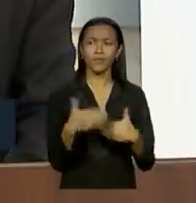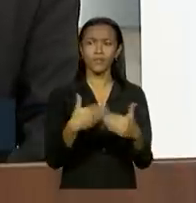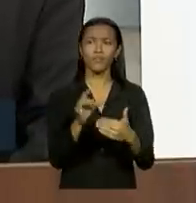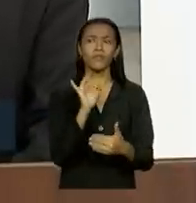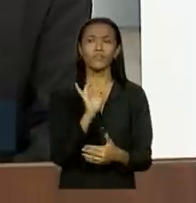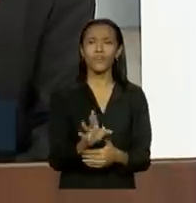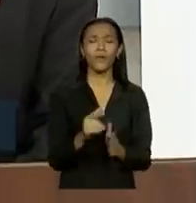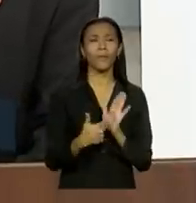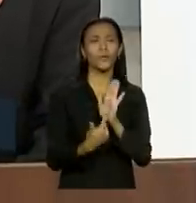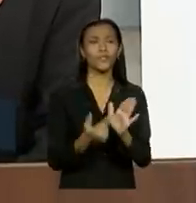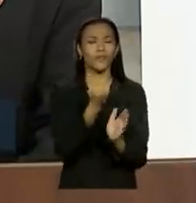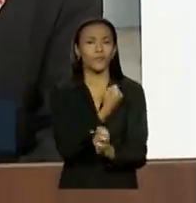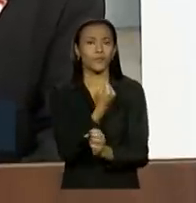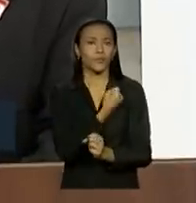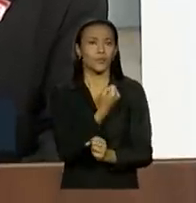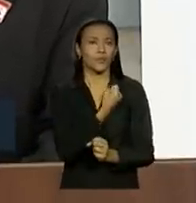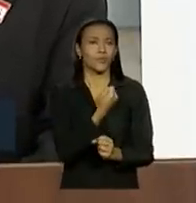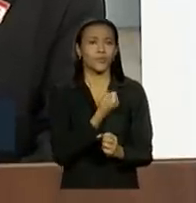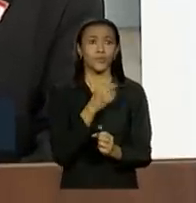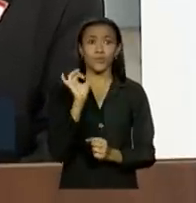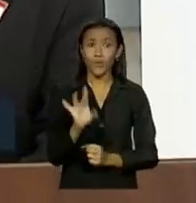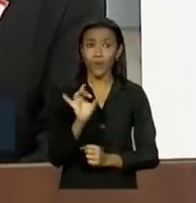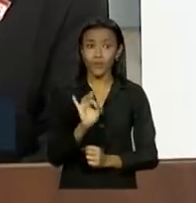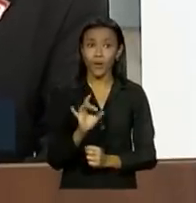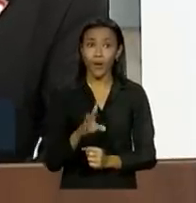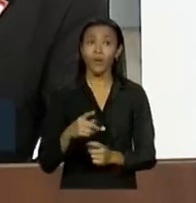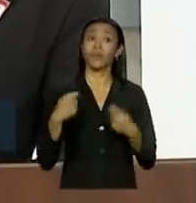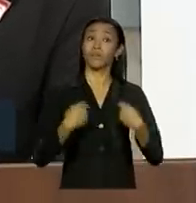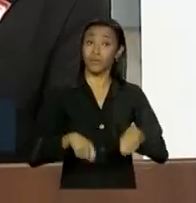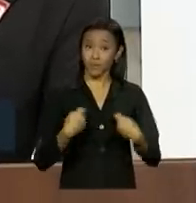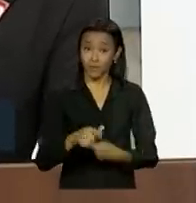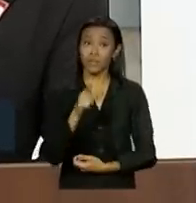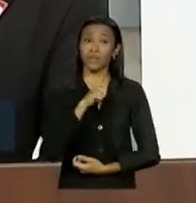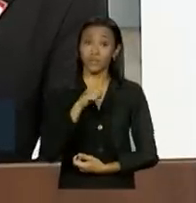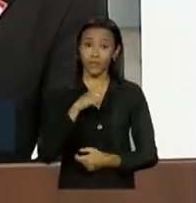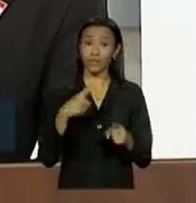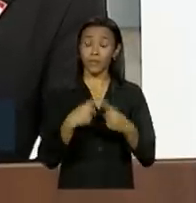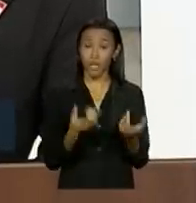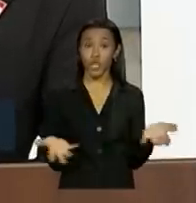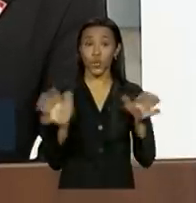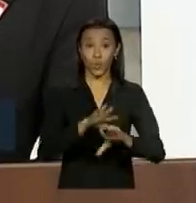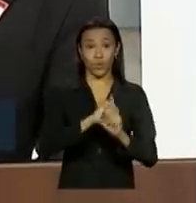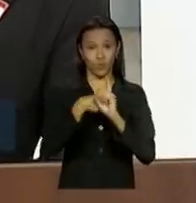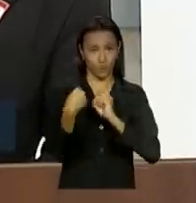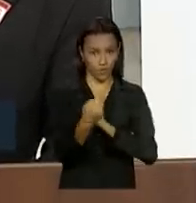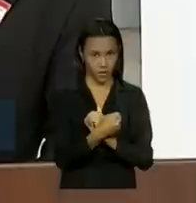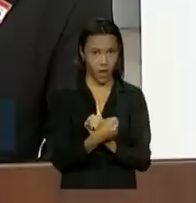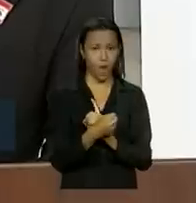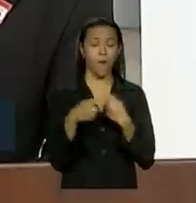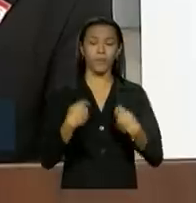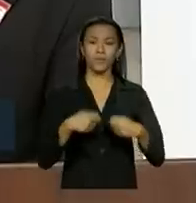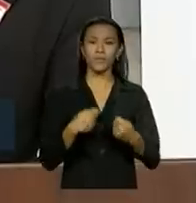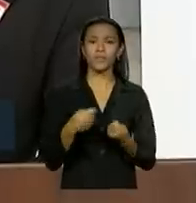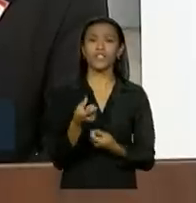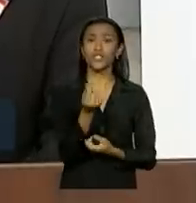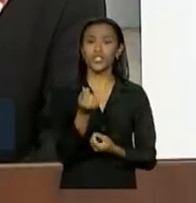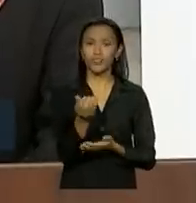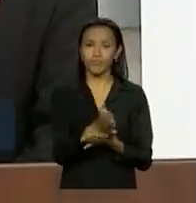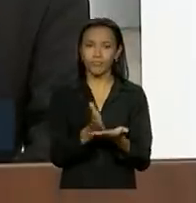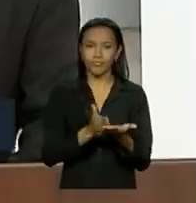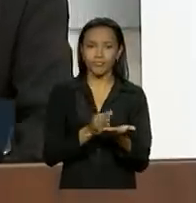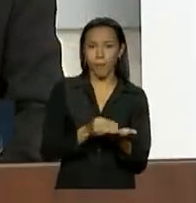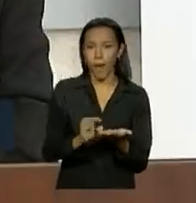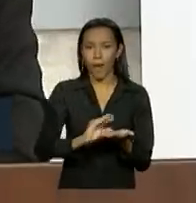apresentar números de aumento do PIB, é preciso ter inclusão social, é preciso ter distribuição de renda.